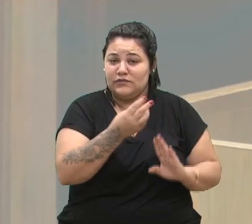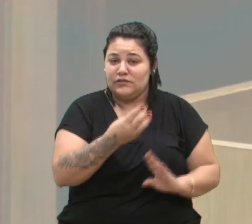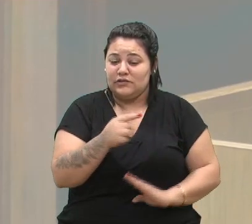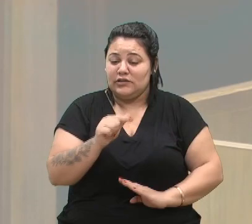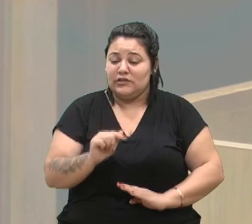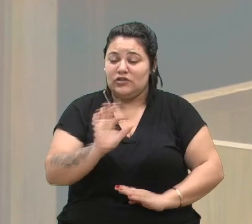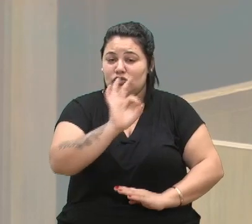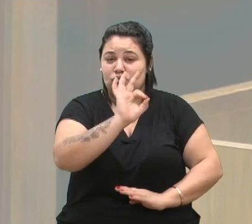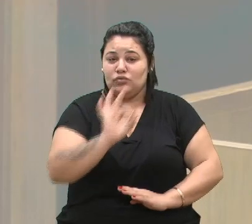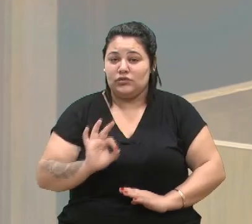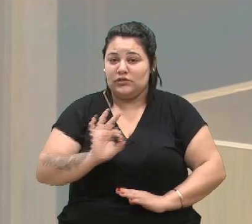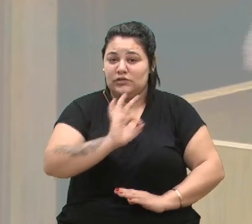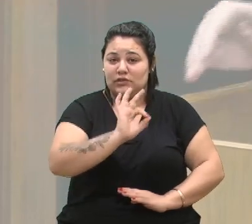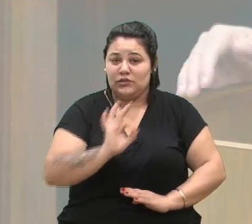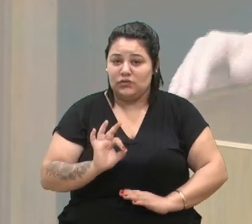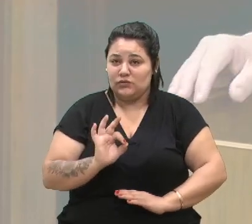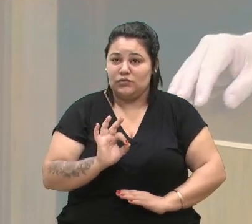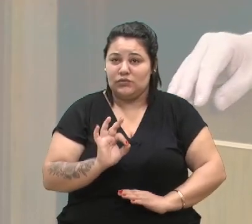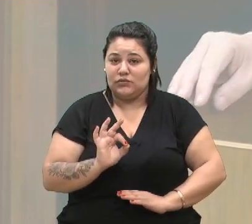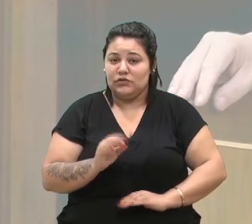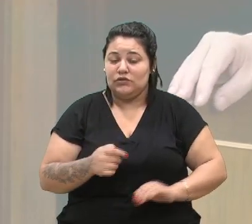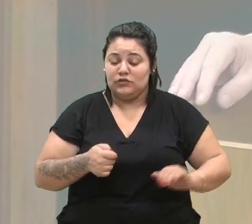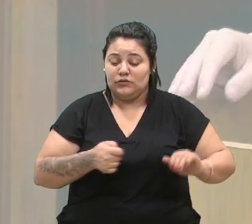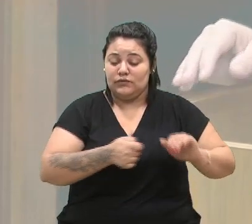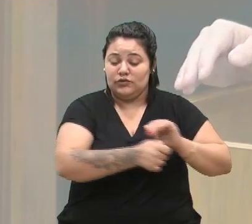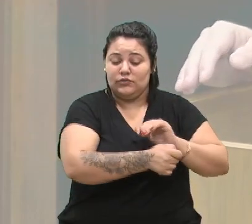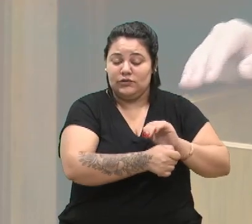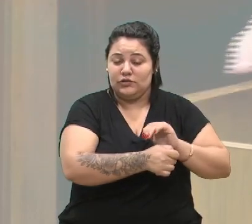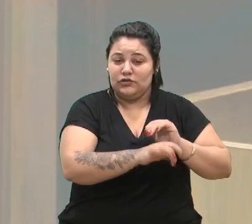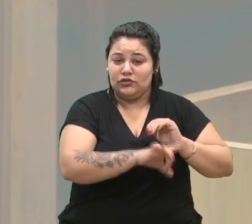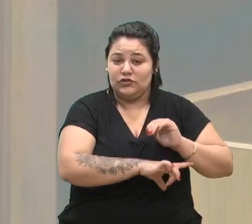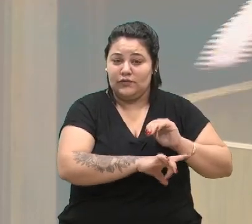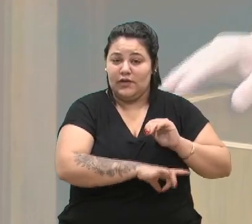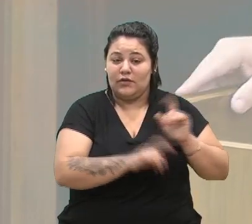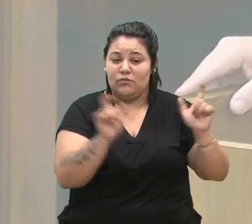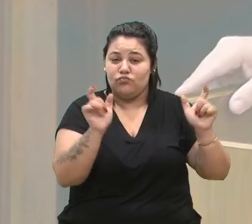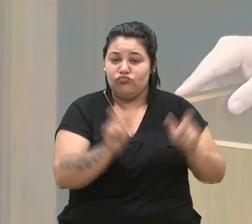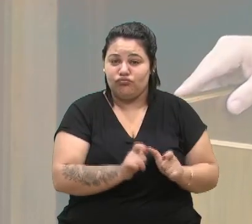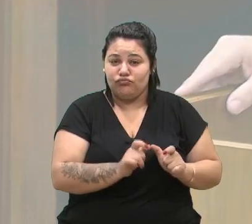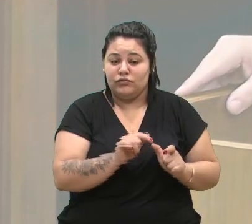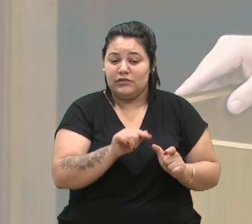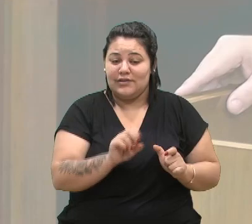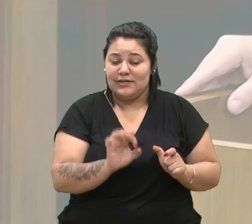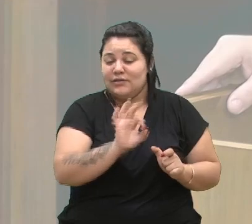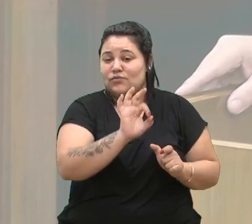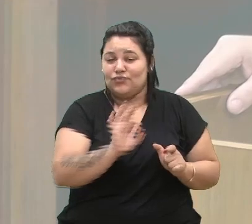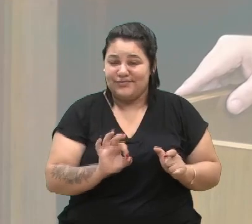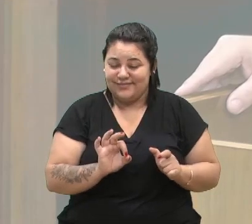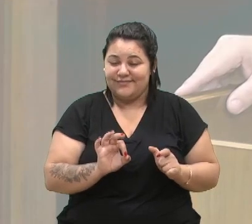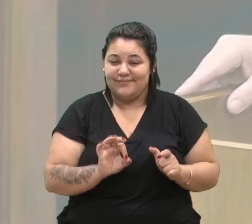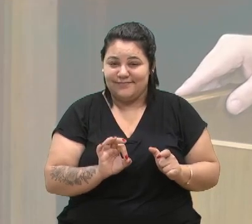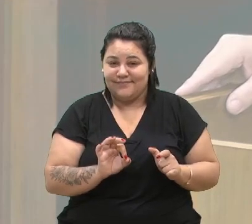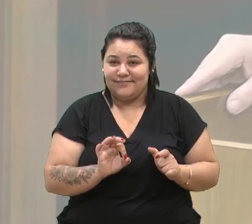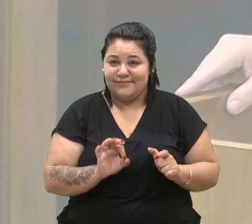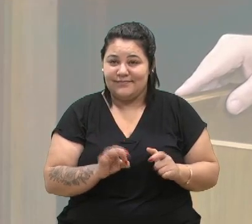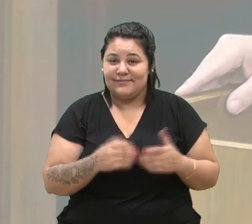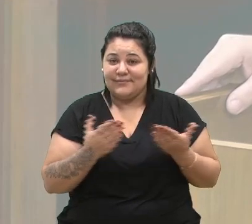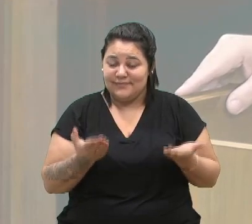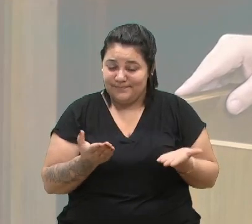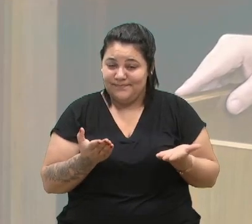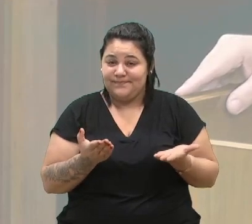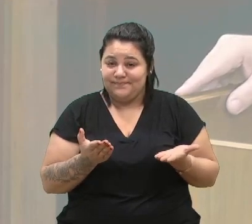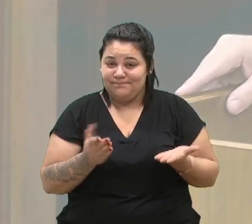enquanto os investimentos sofreram uma redução de cerca de 70%. Essa realidade